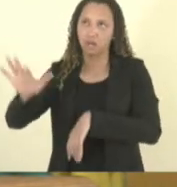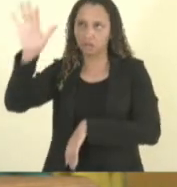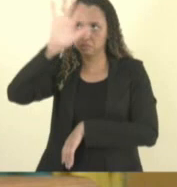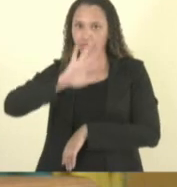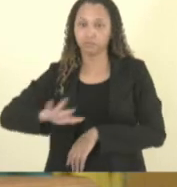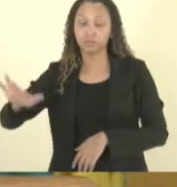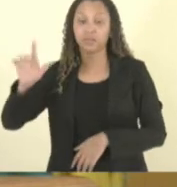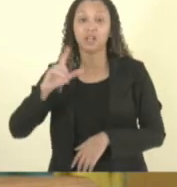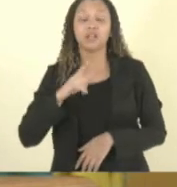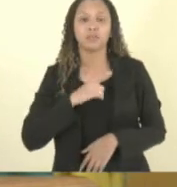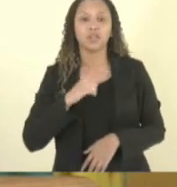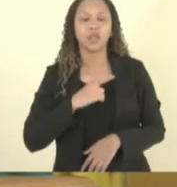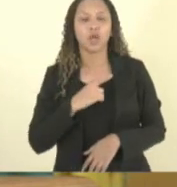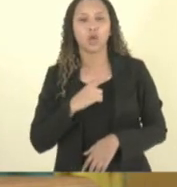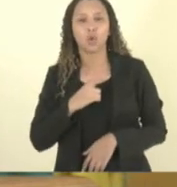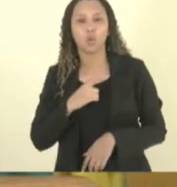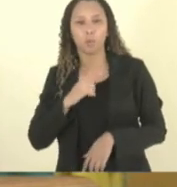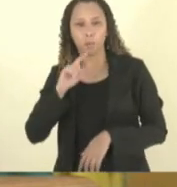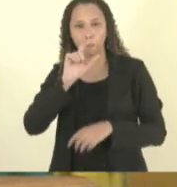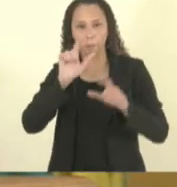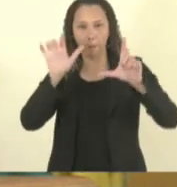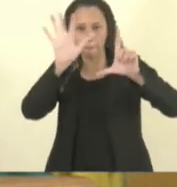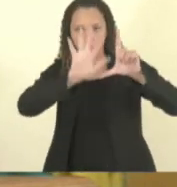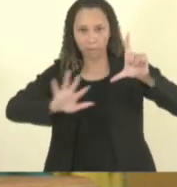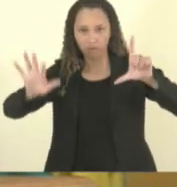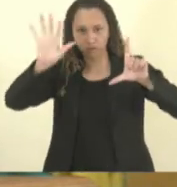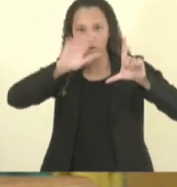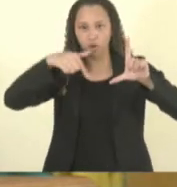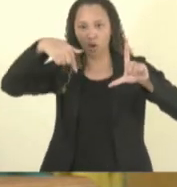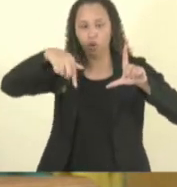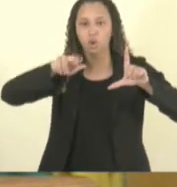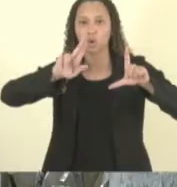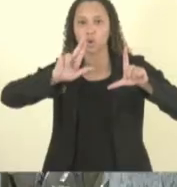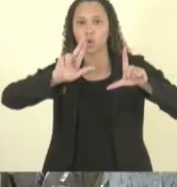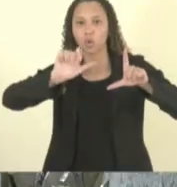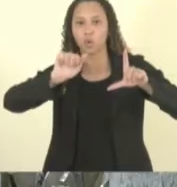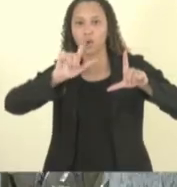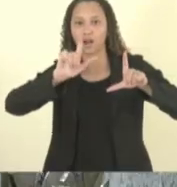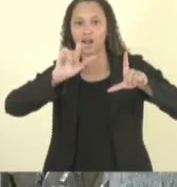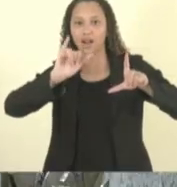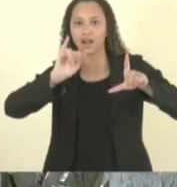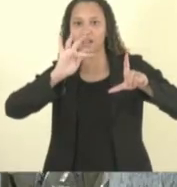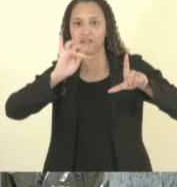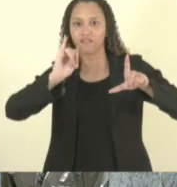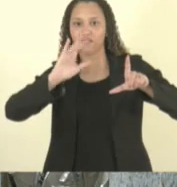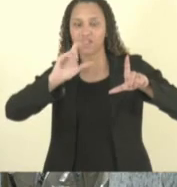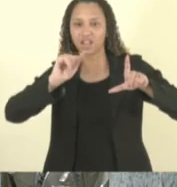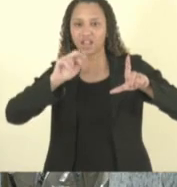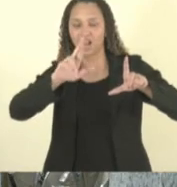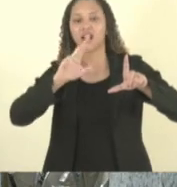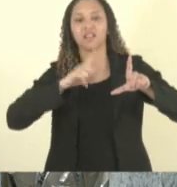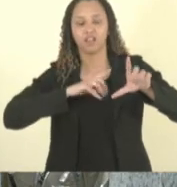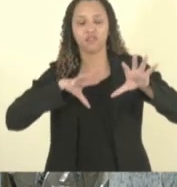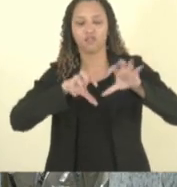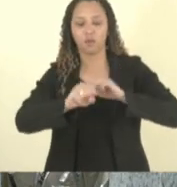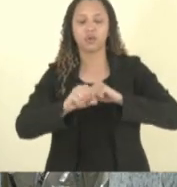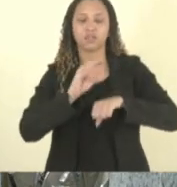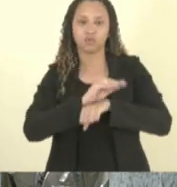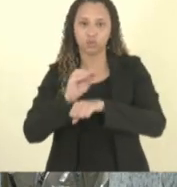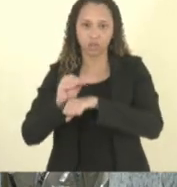oferece também formação de cuidador Giovana se você que está na gerência está na área